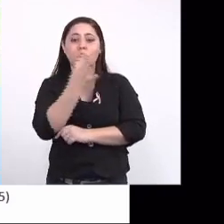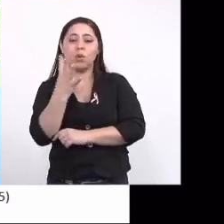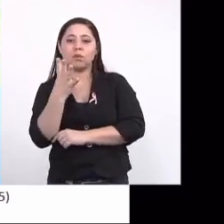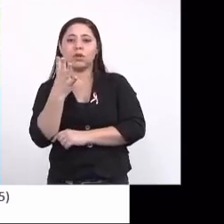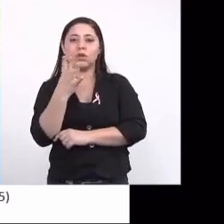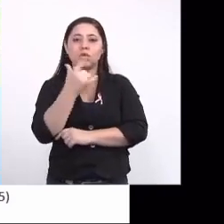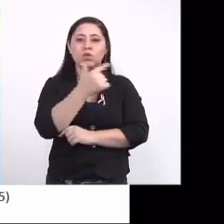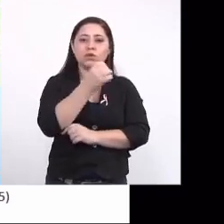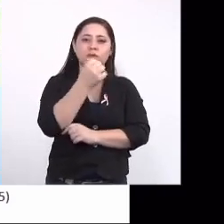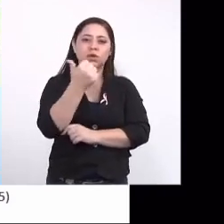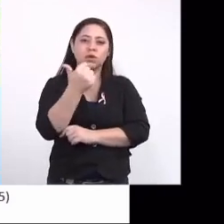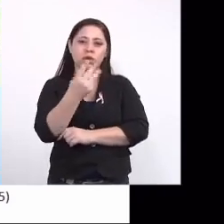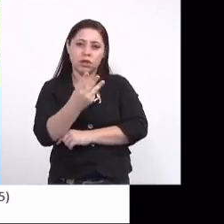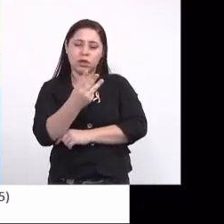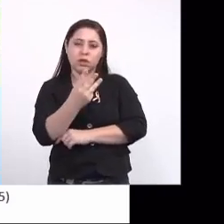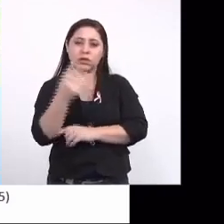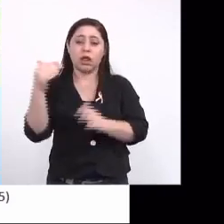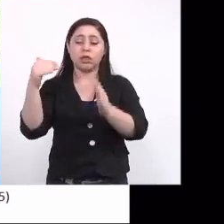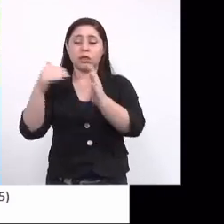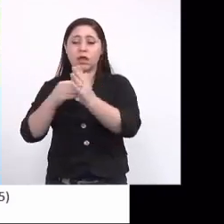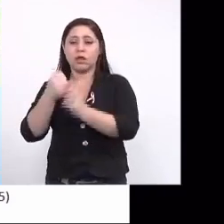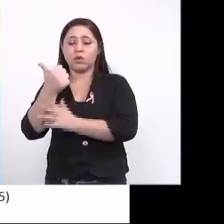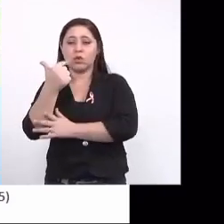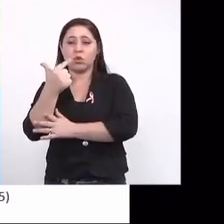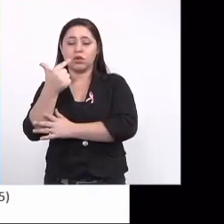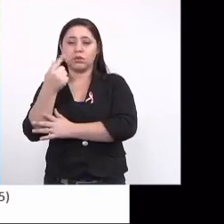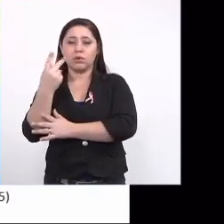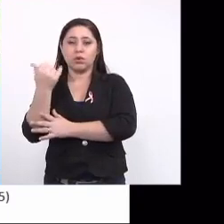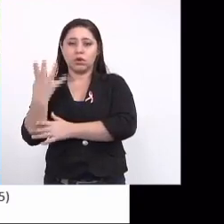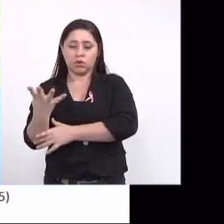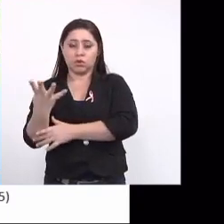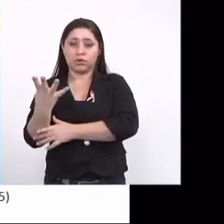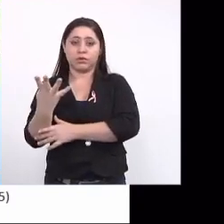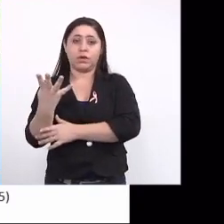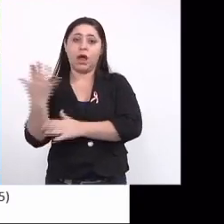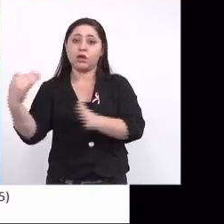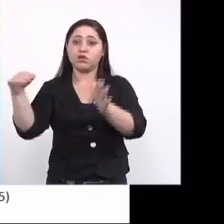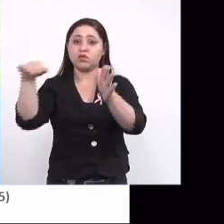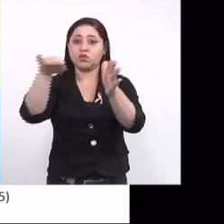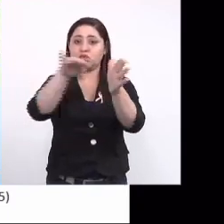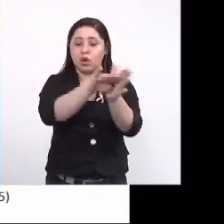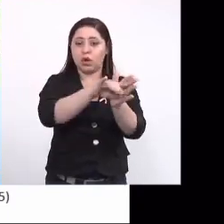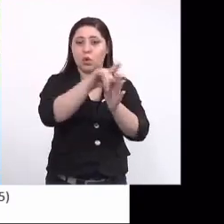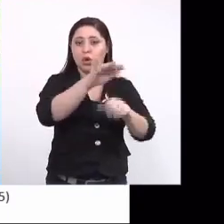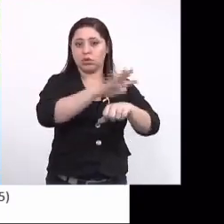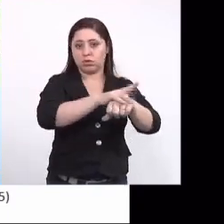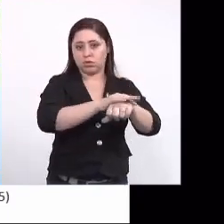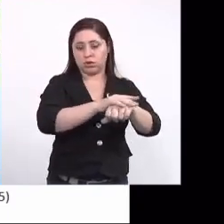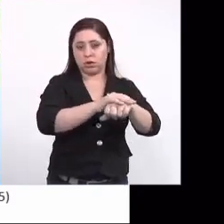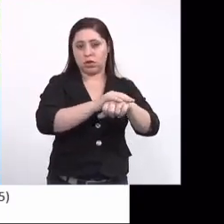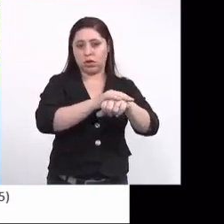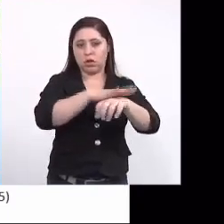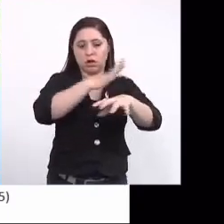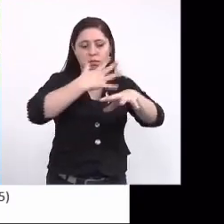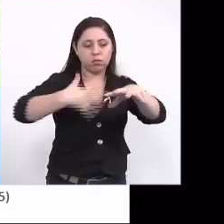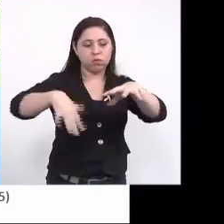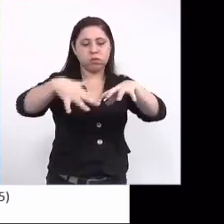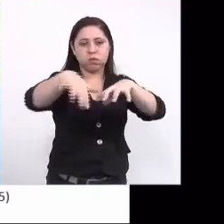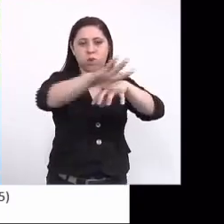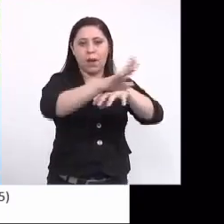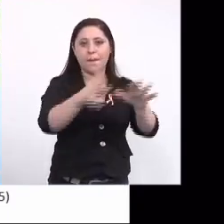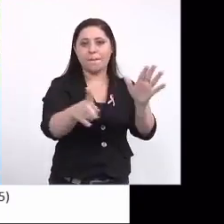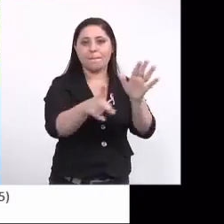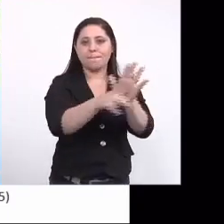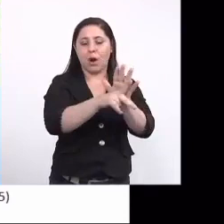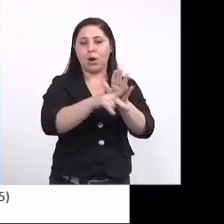2003 a 2014. Em 2014, a doença chegou na Índia de Páscoa, que já pertence aqui à América